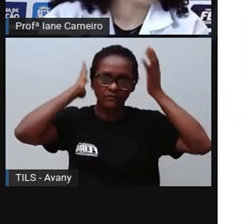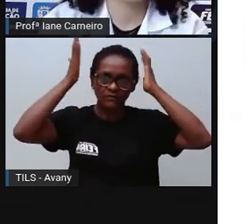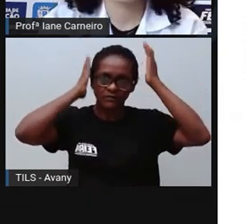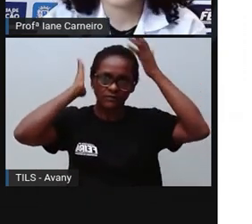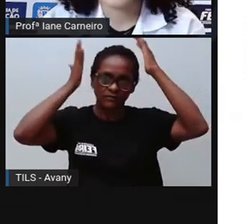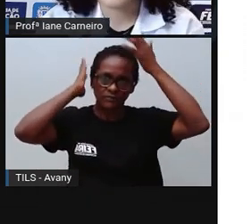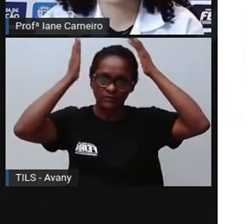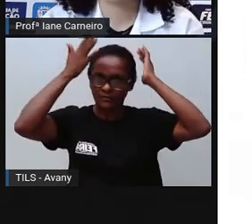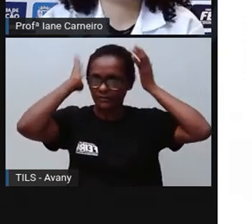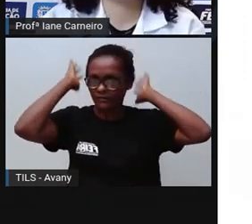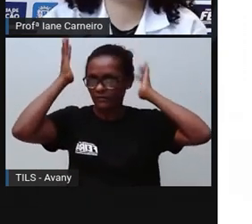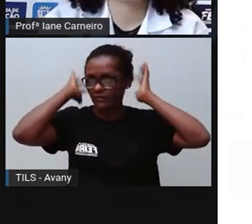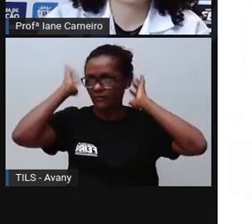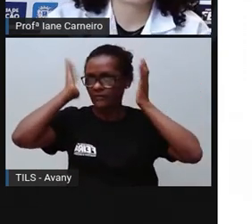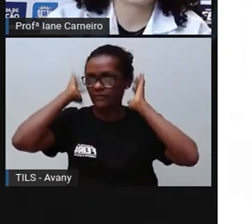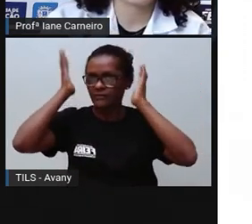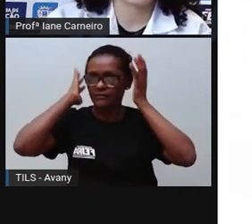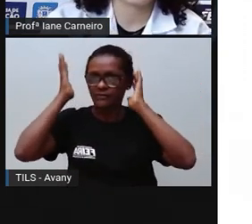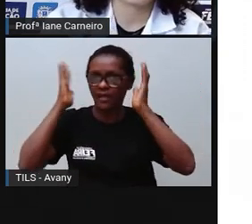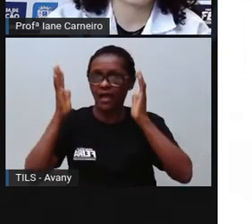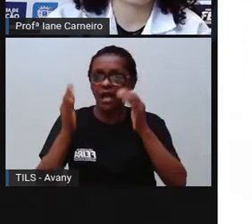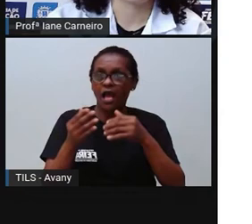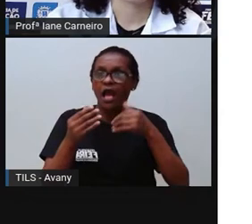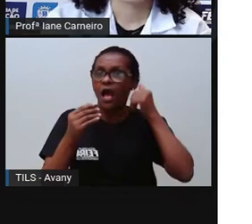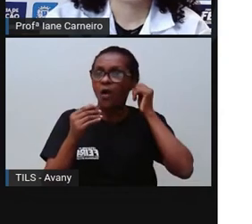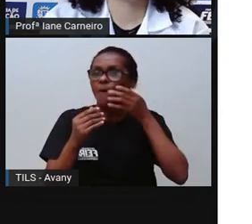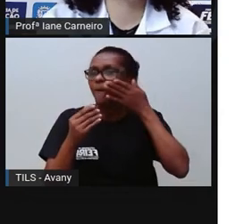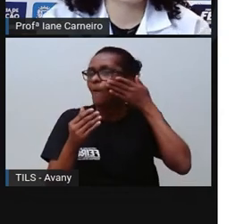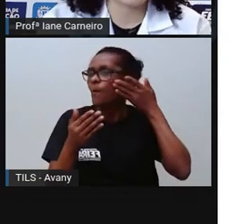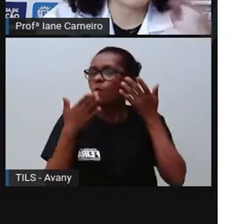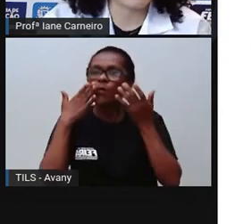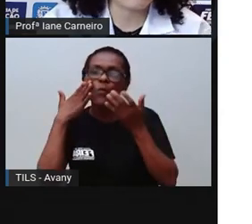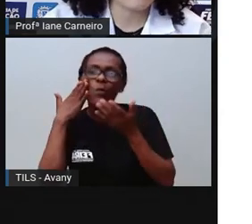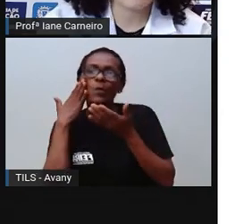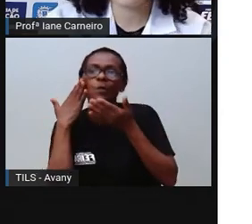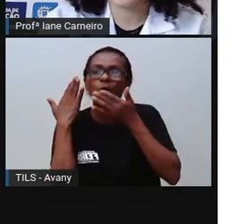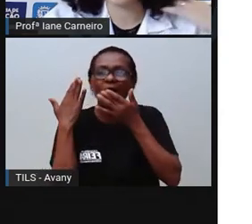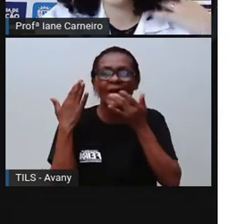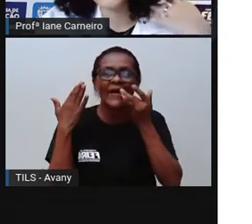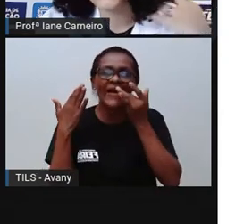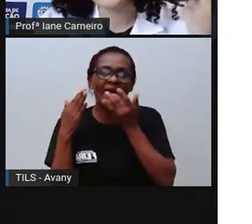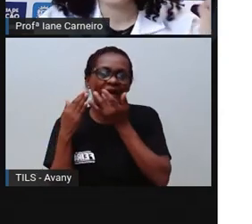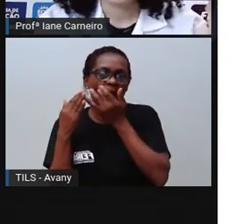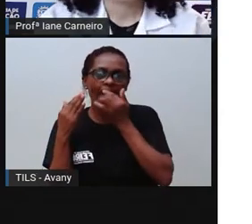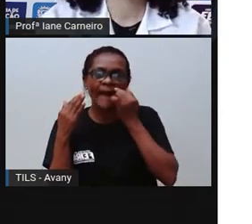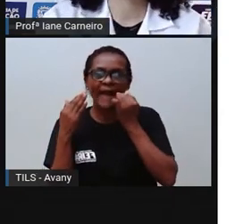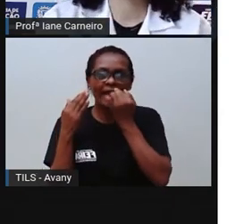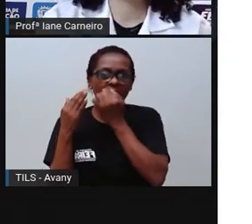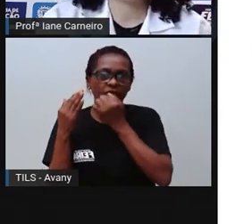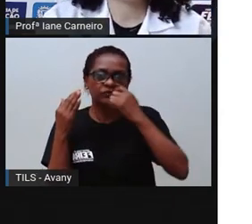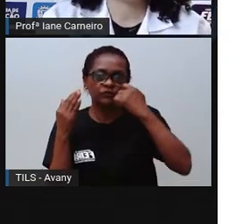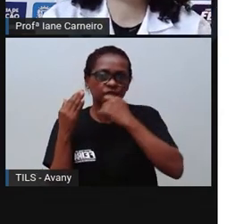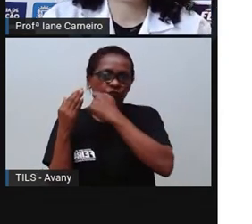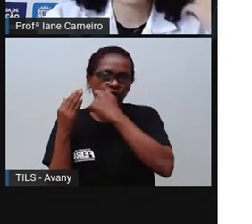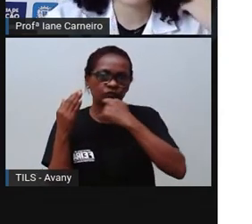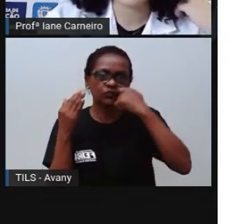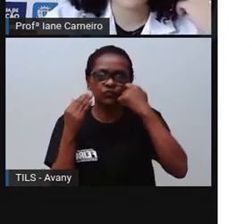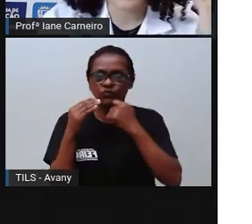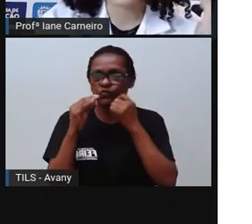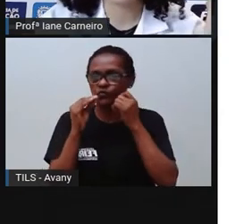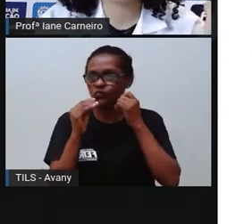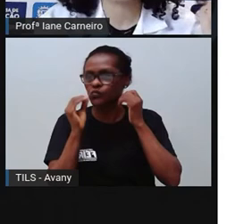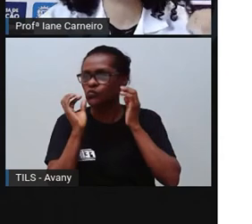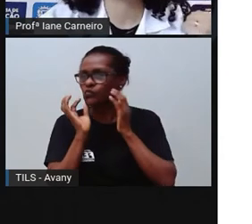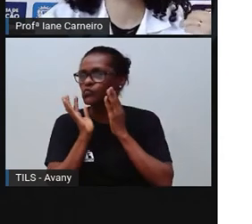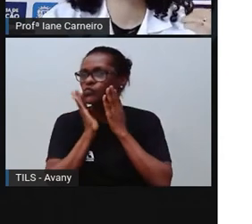a maquiagem, a mamãe guarda os cremes, né, shampoo, às vezes os adultos